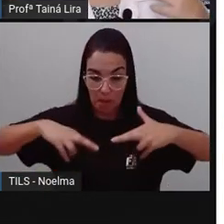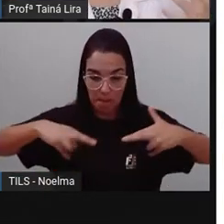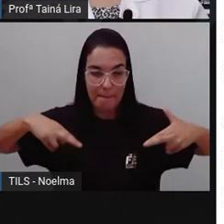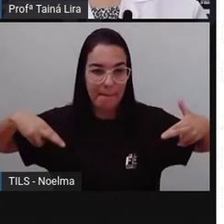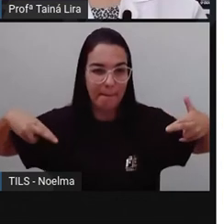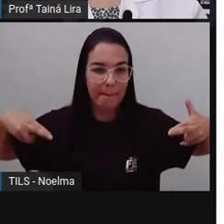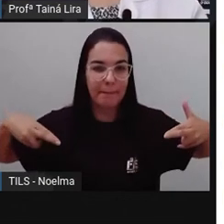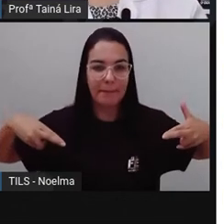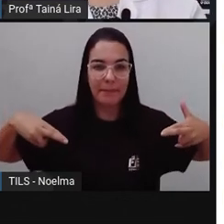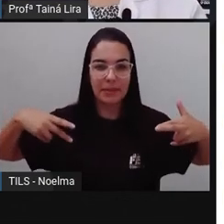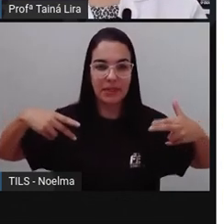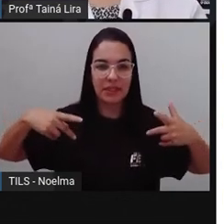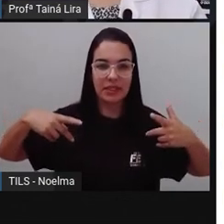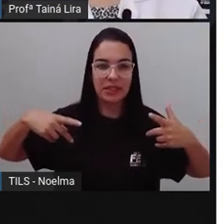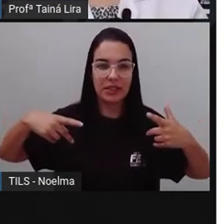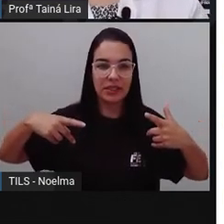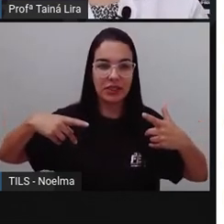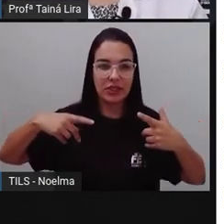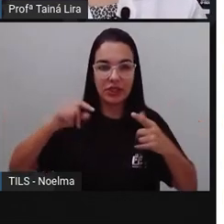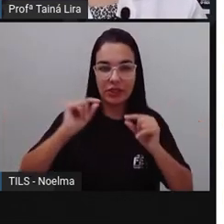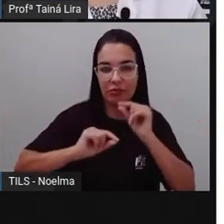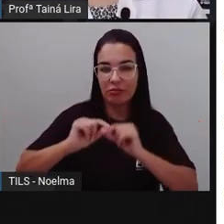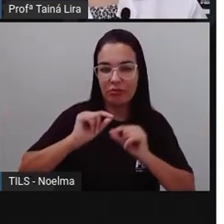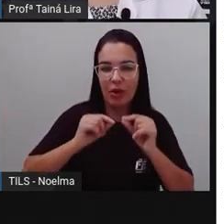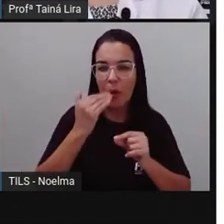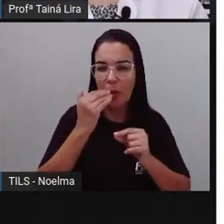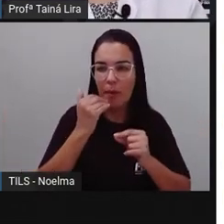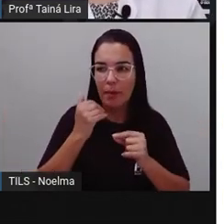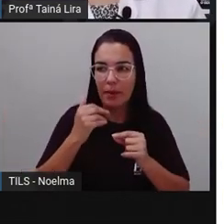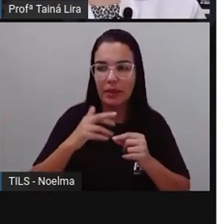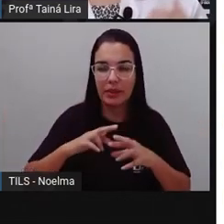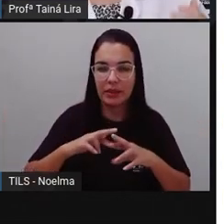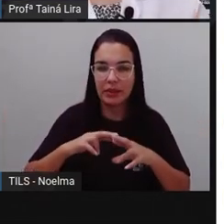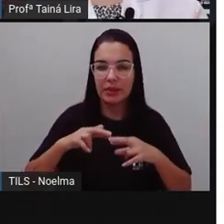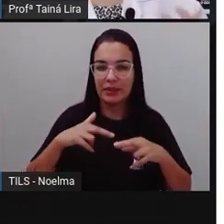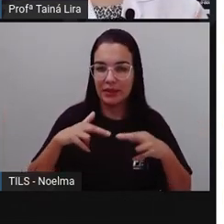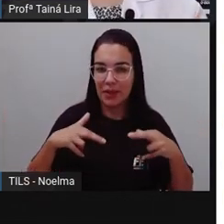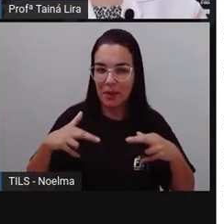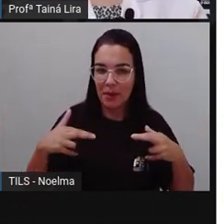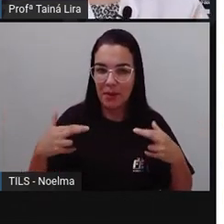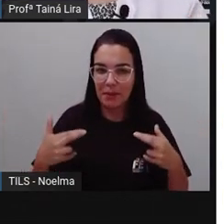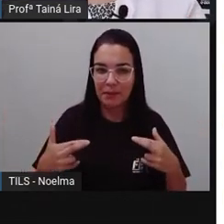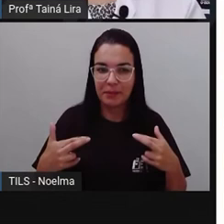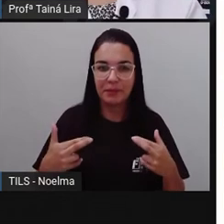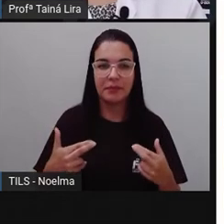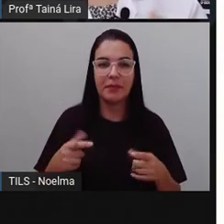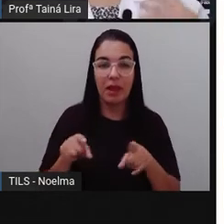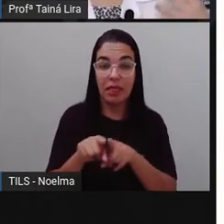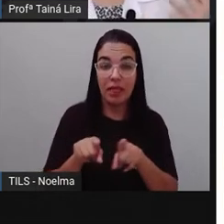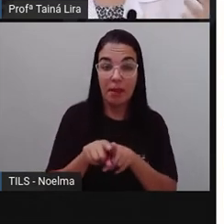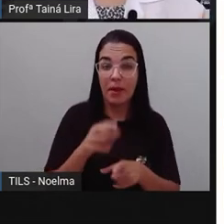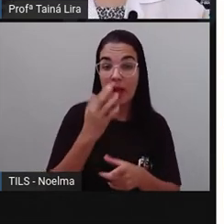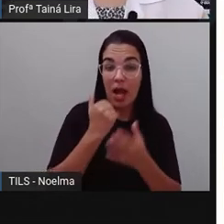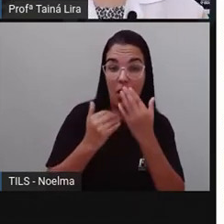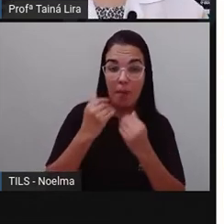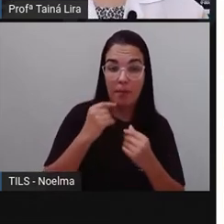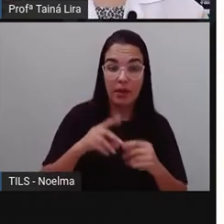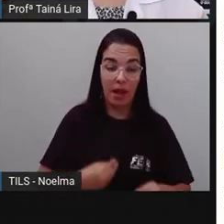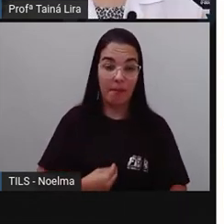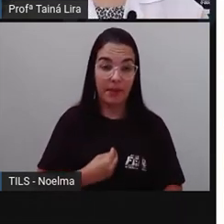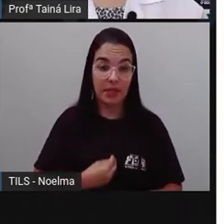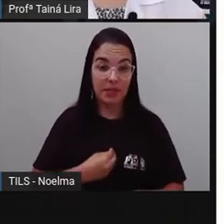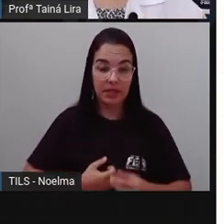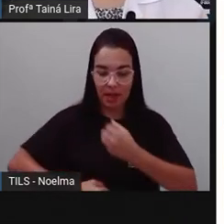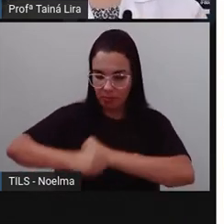o frango chinês, certo? E temos outras heranças também como a presença das